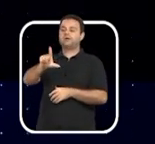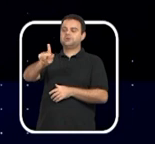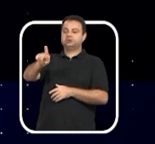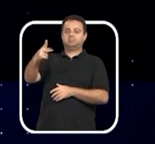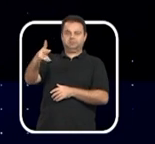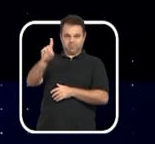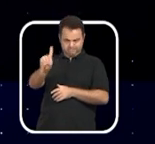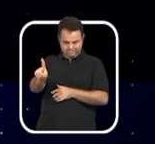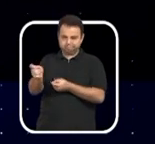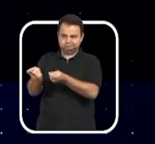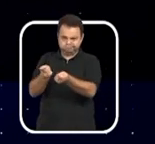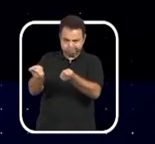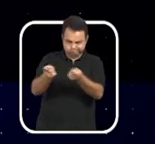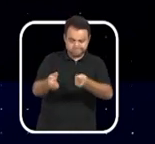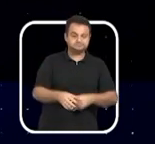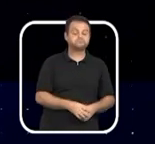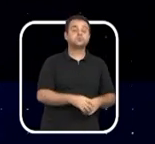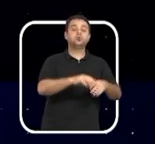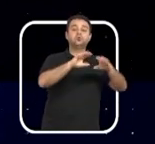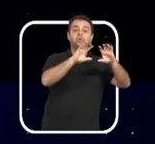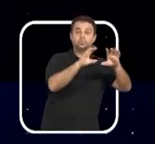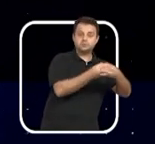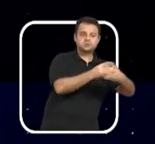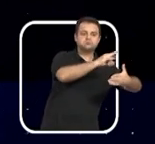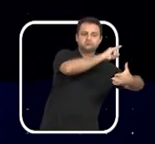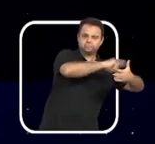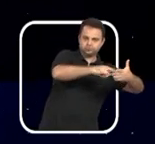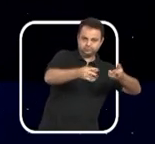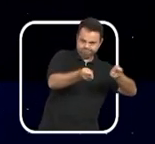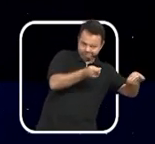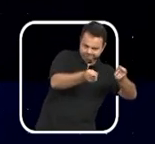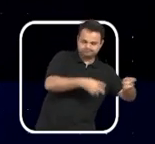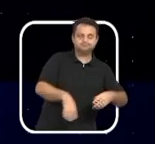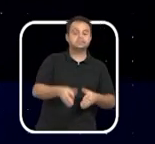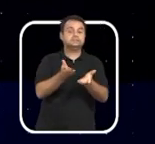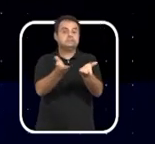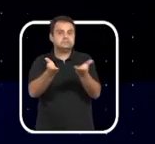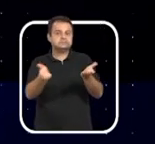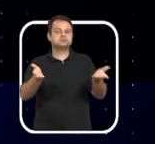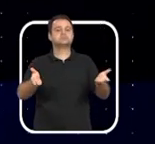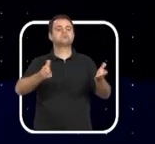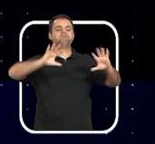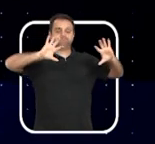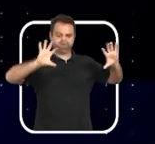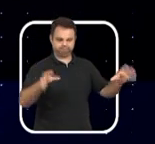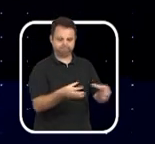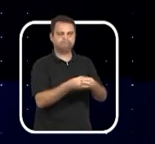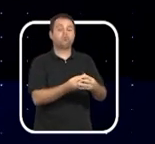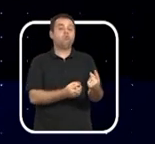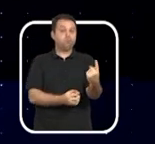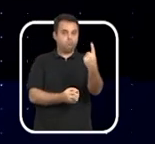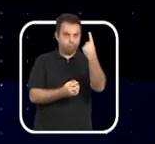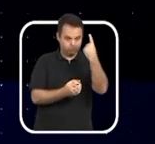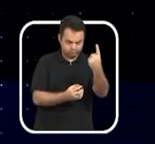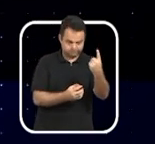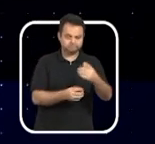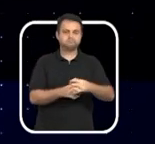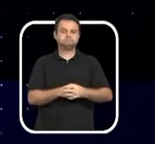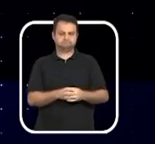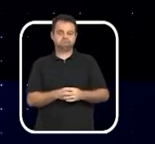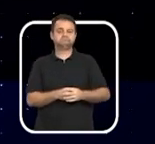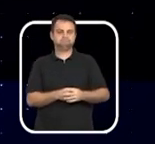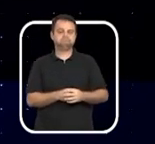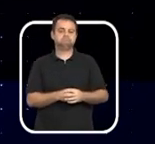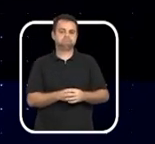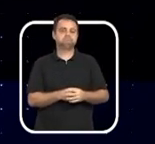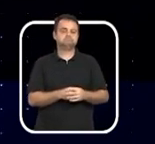Dados, reformulando a Comissão de Gestores de Contratos e a Comissão de Contratação, extinguindo